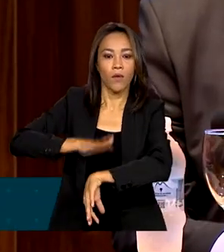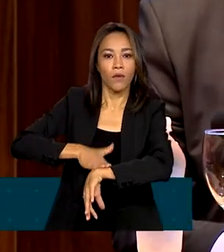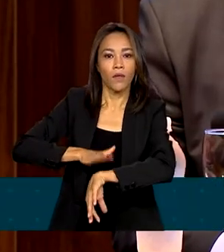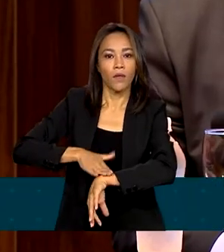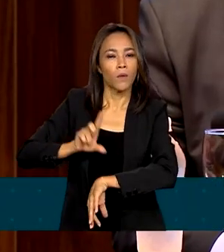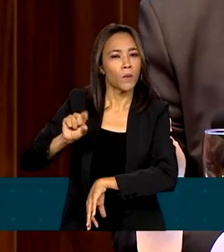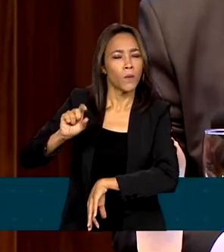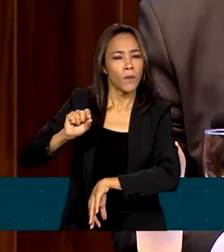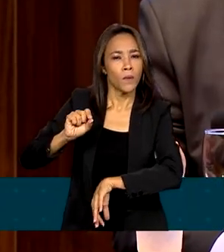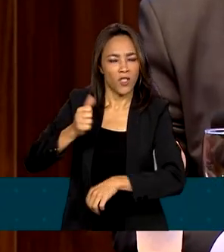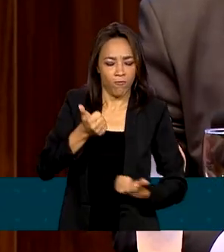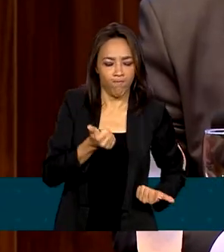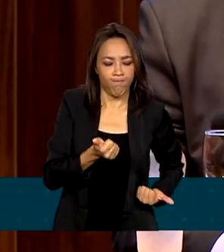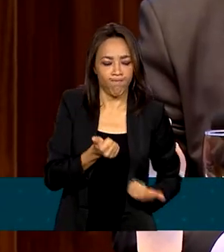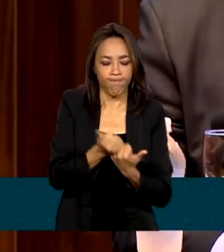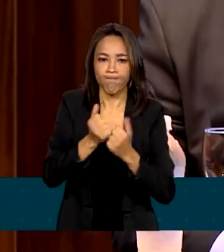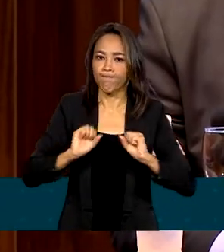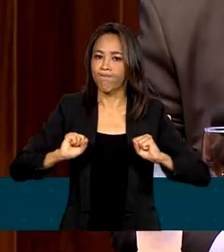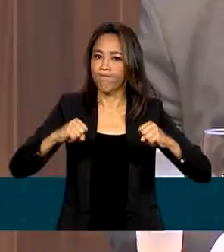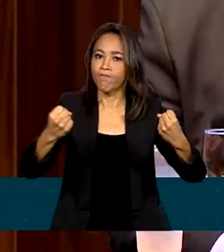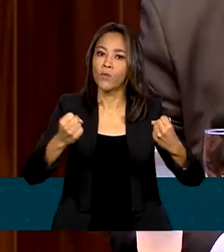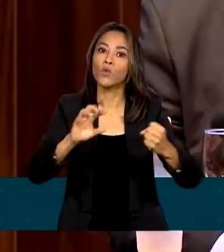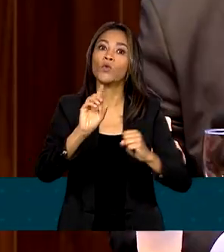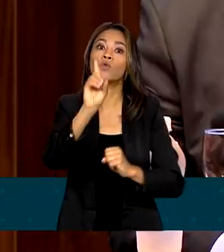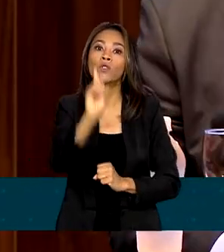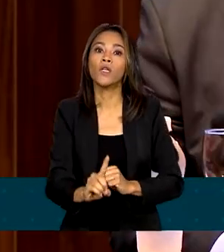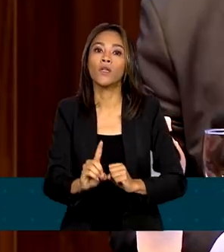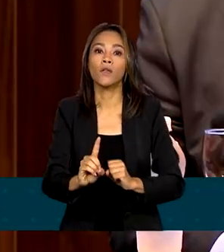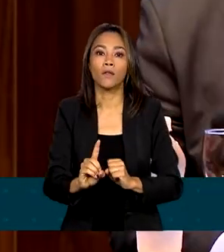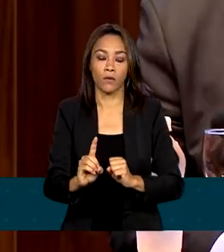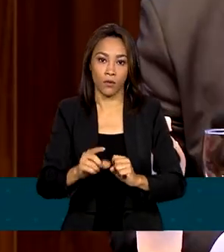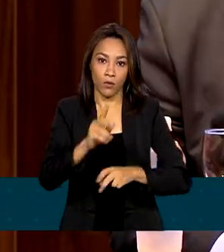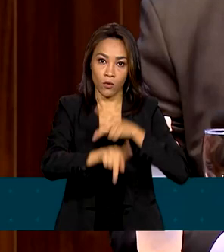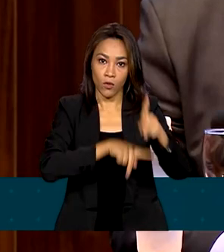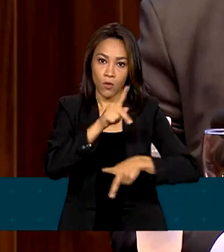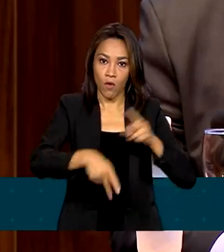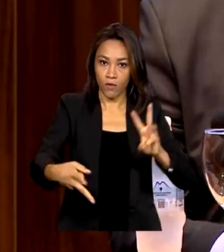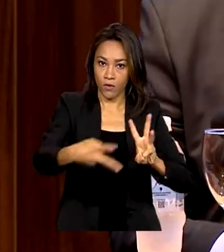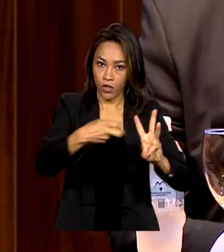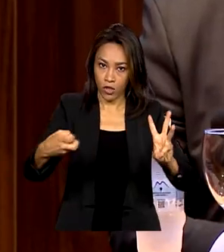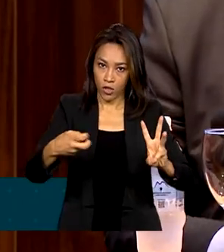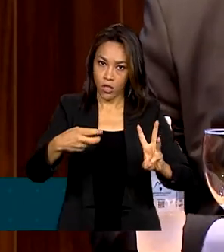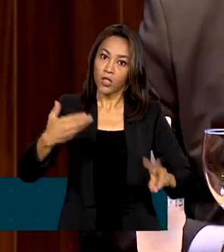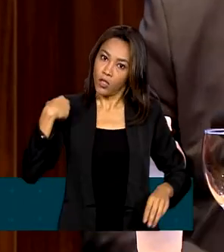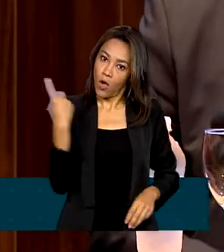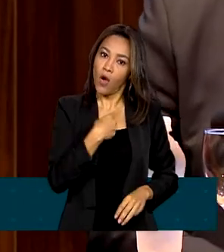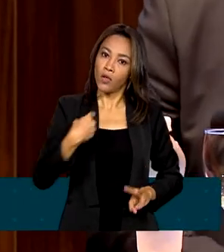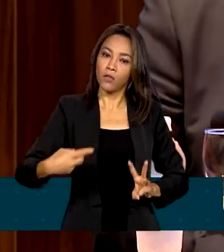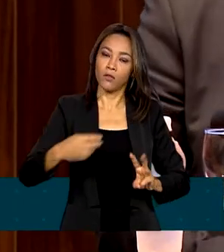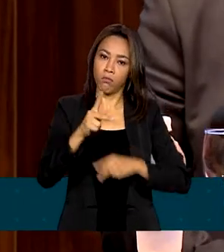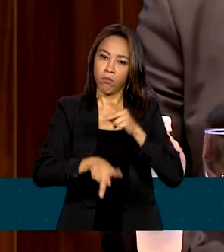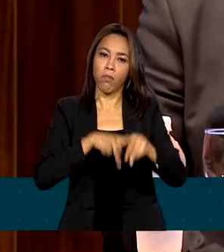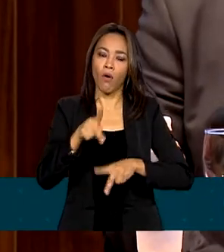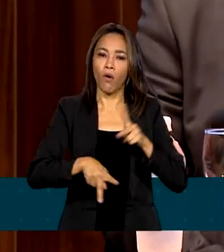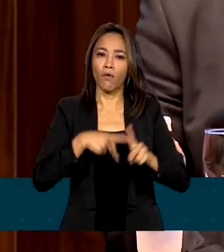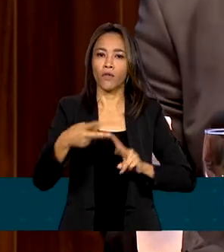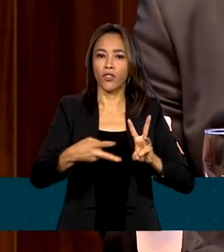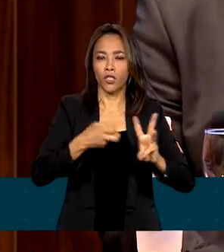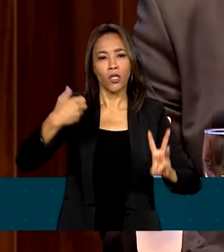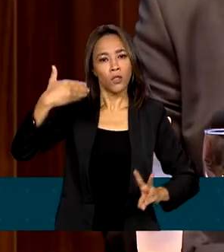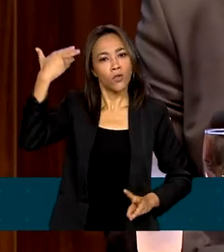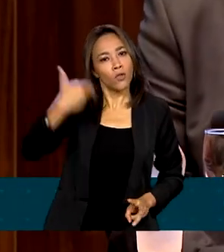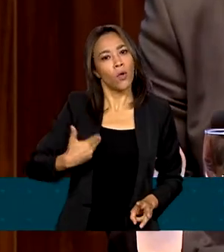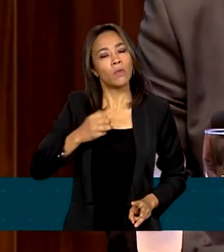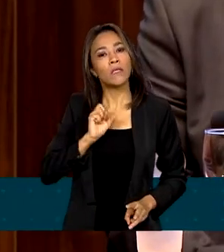fortalecer os direitos dos povos indígenas, considerando que nós, povos indígenas, somos 5% da população